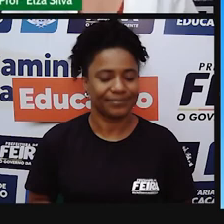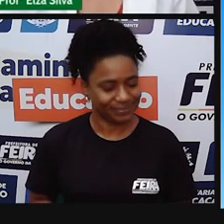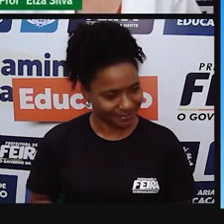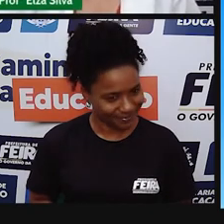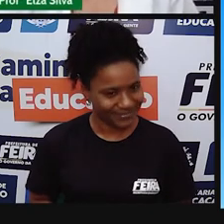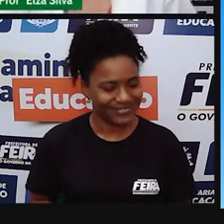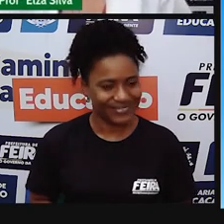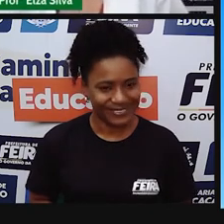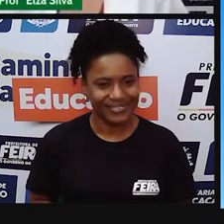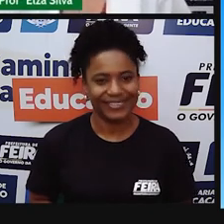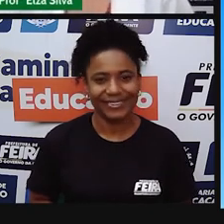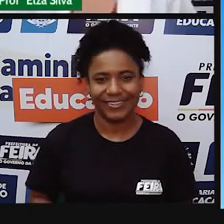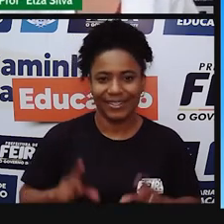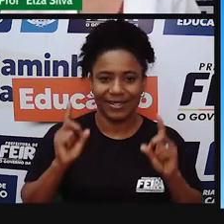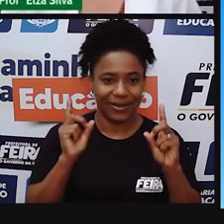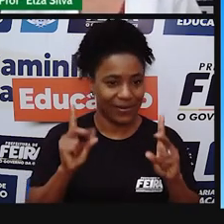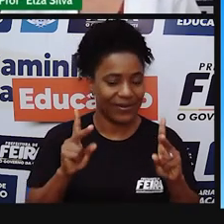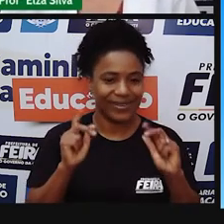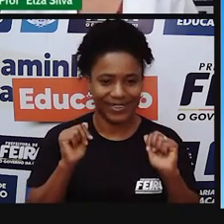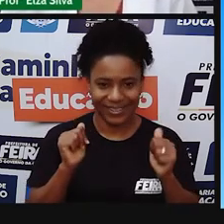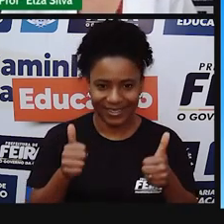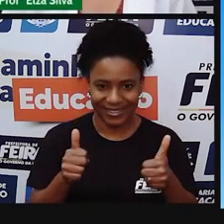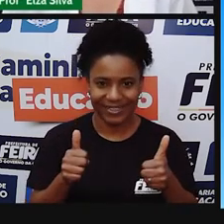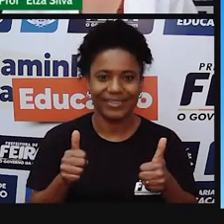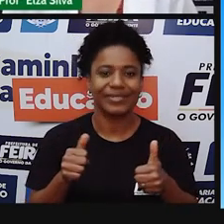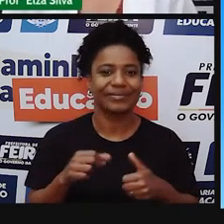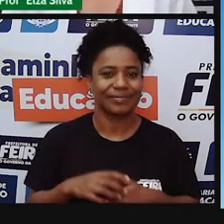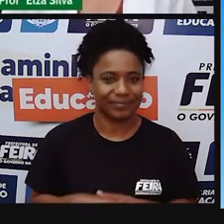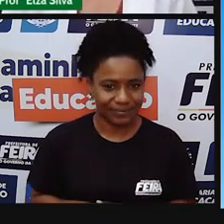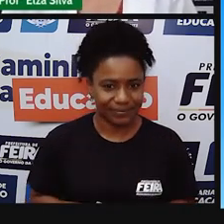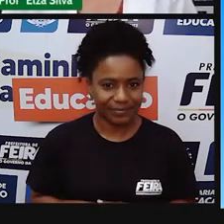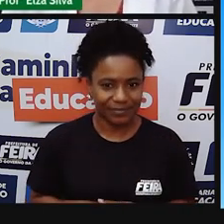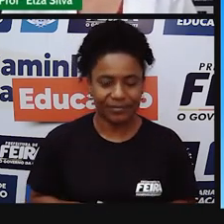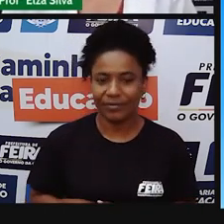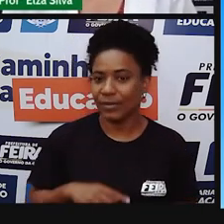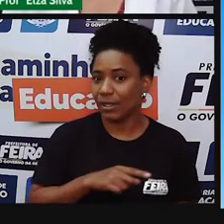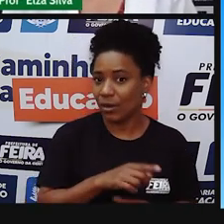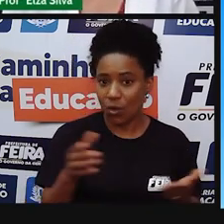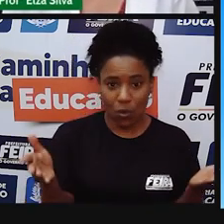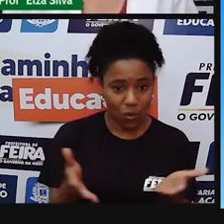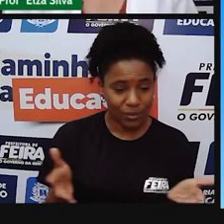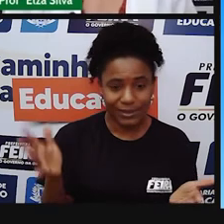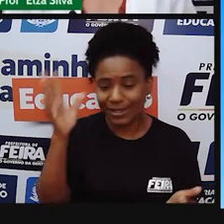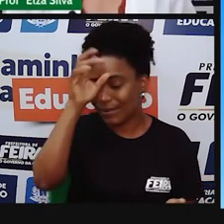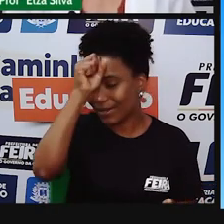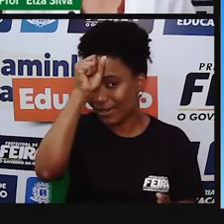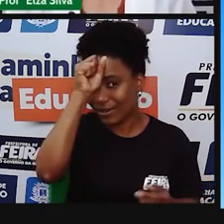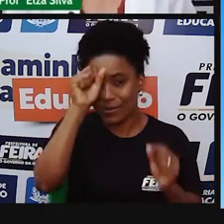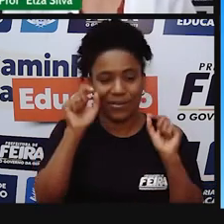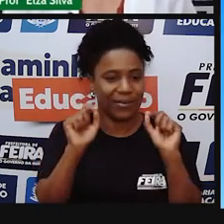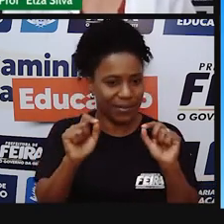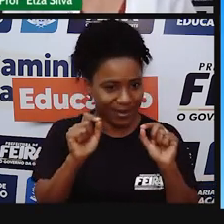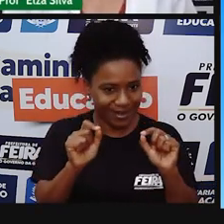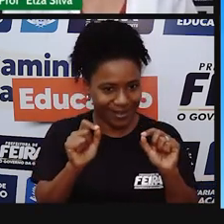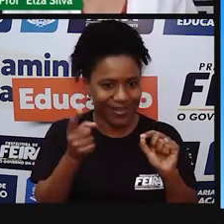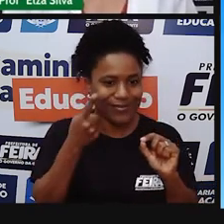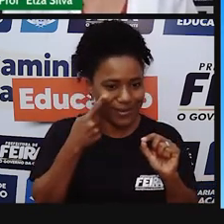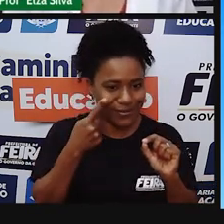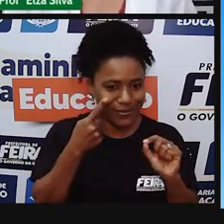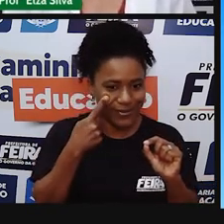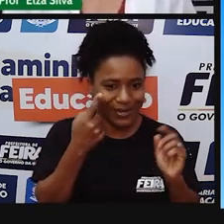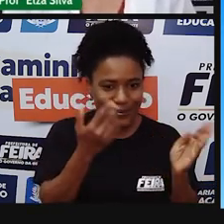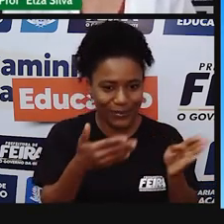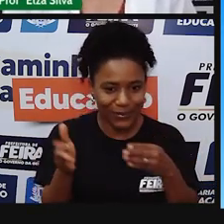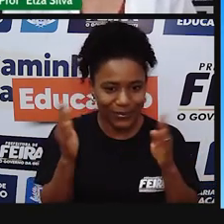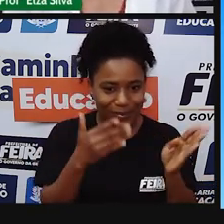ok, ok, estudantes, o que have you learned today? O que é que você aprendeu hoje? Vamos revisar